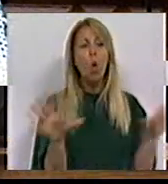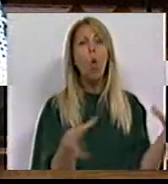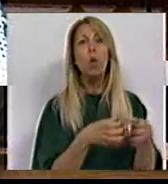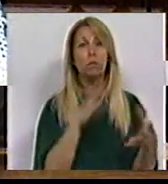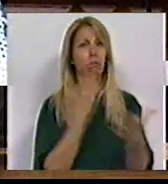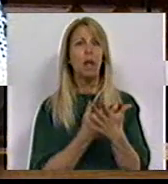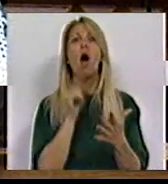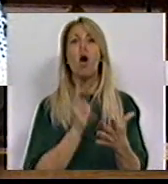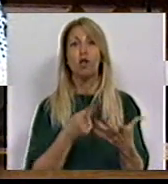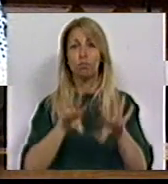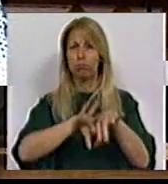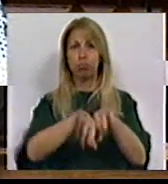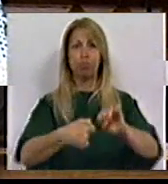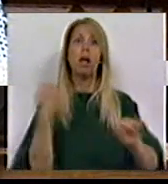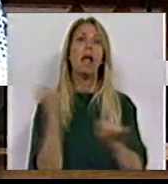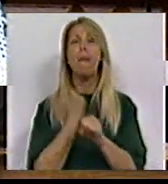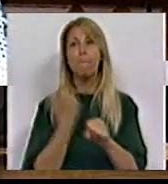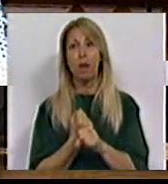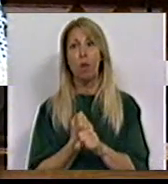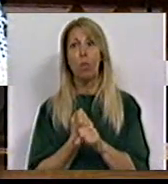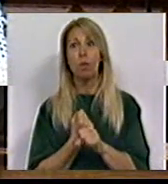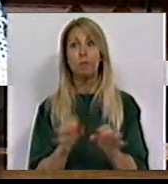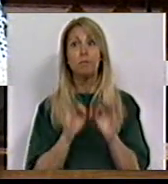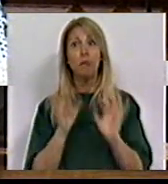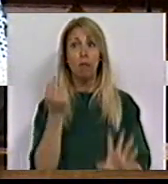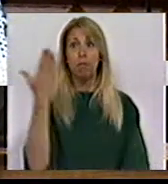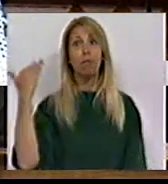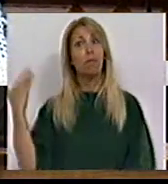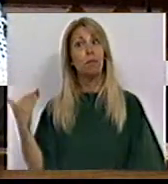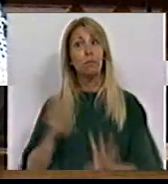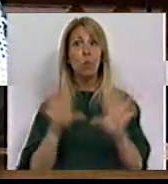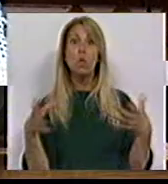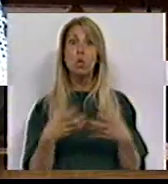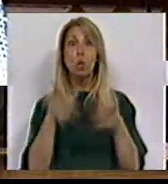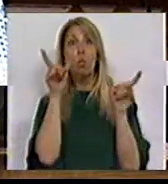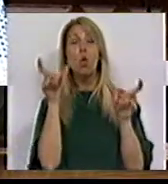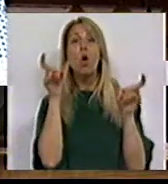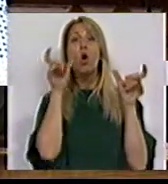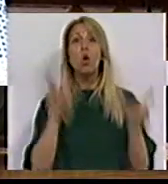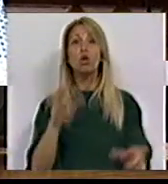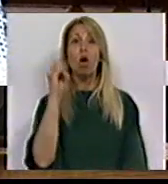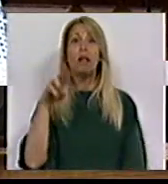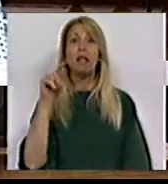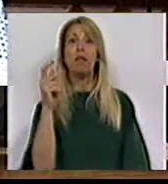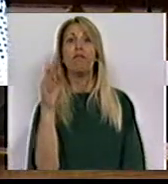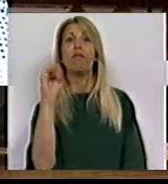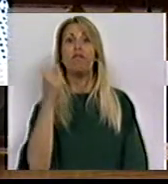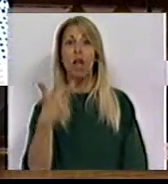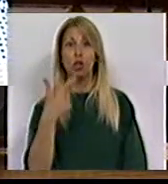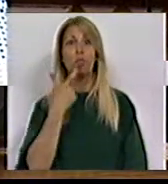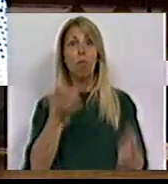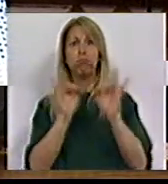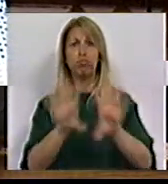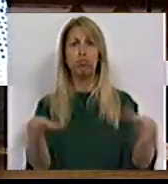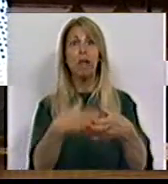levado à destruição do emprego, como recentemente ocorreu no grupo Controle Invest, com o despedimento coletivo de